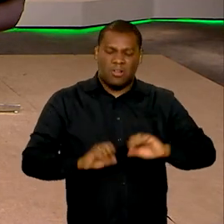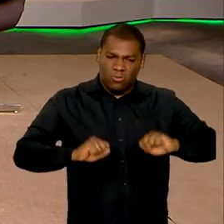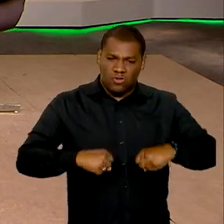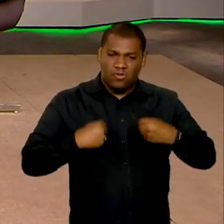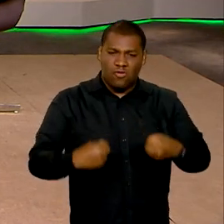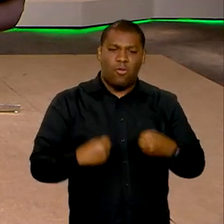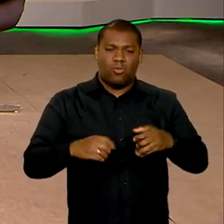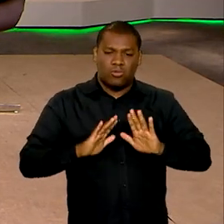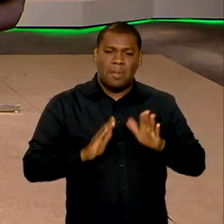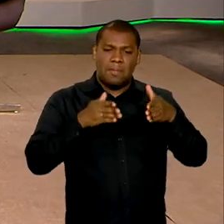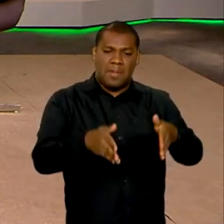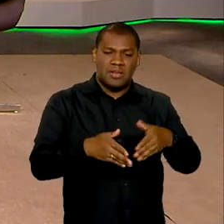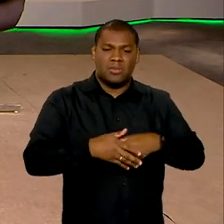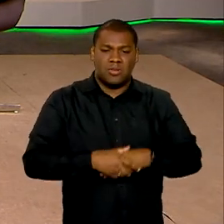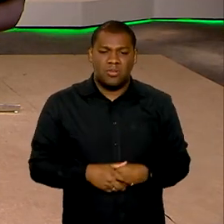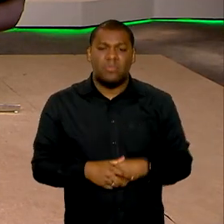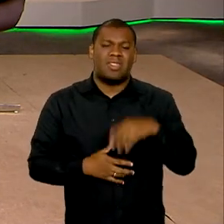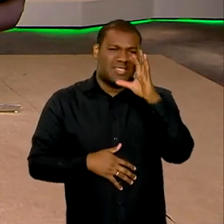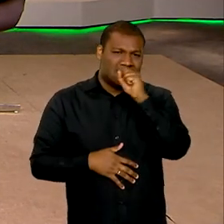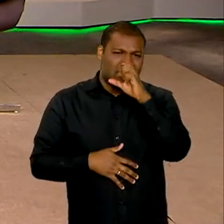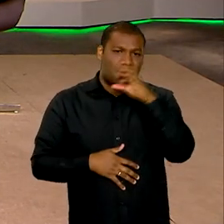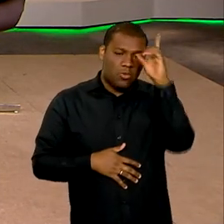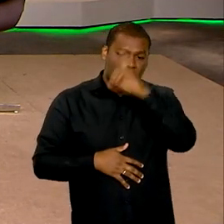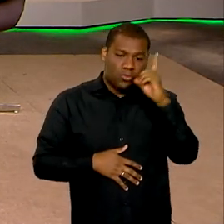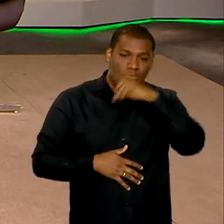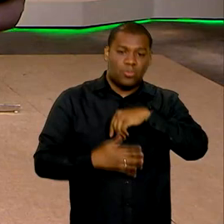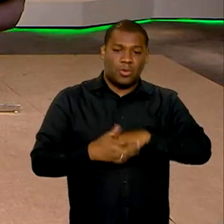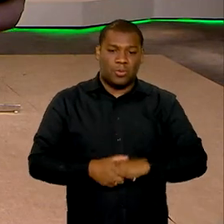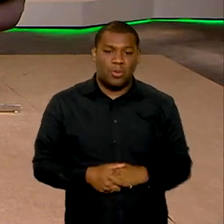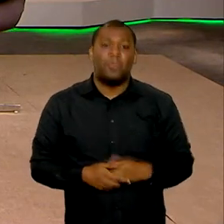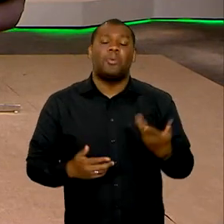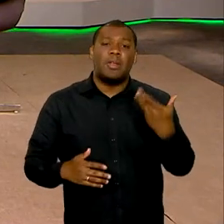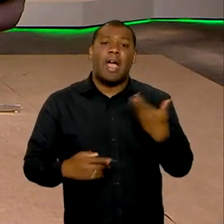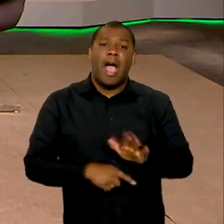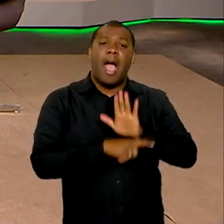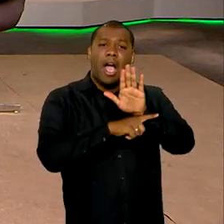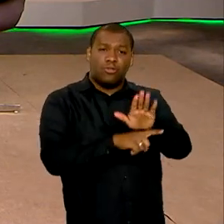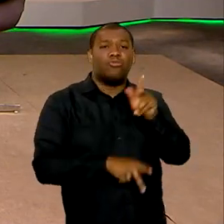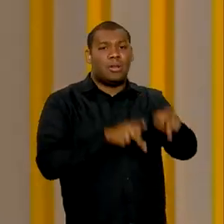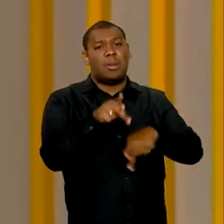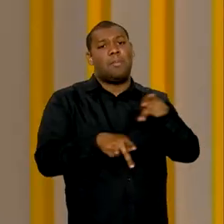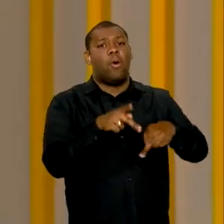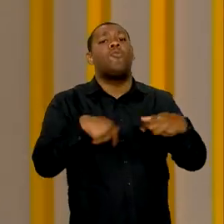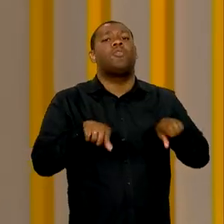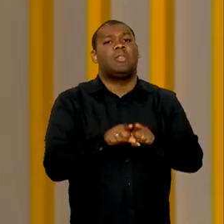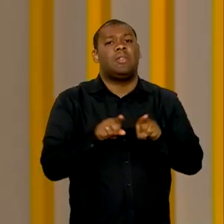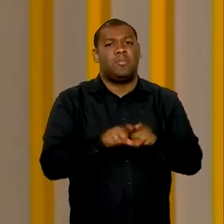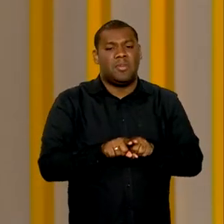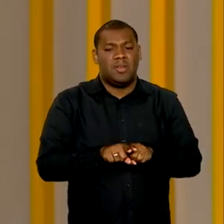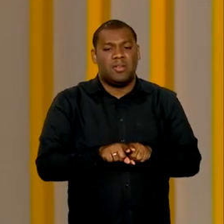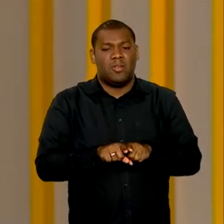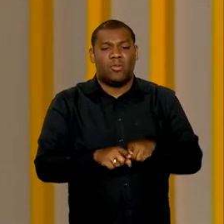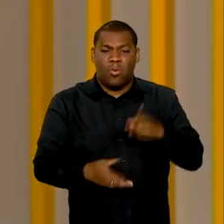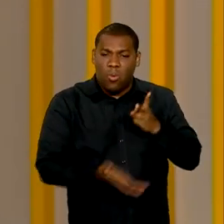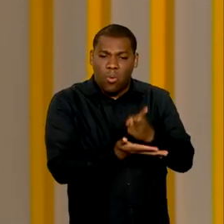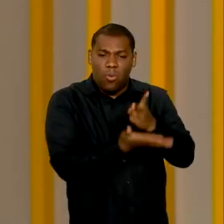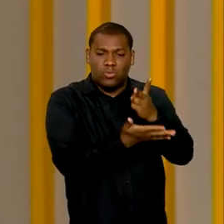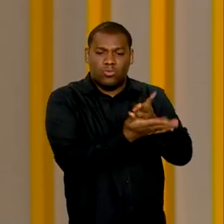se mantêm atuando durante todo o final de semana, prestando as ações de assistência necessária à população e continuar